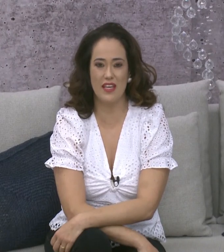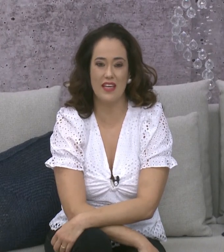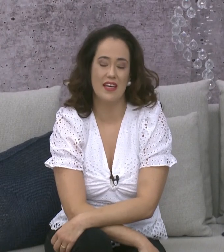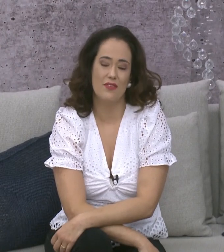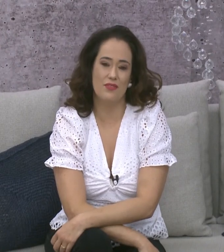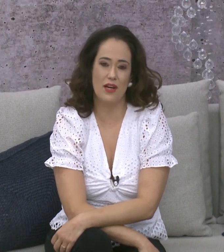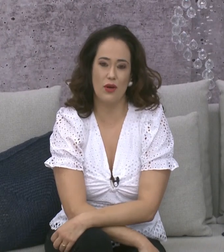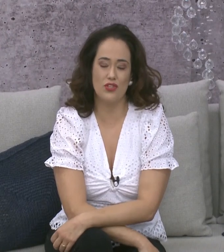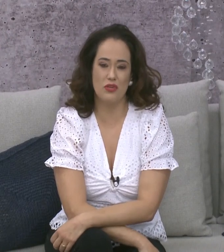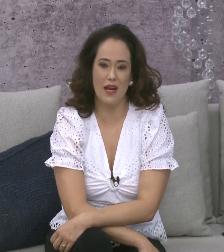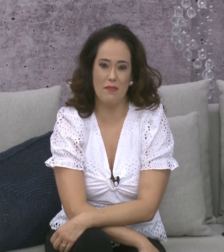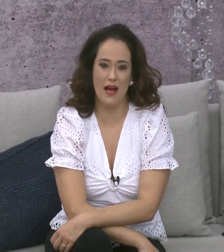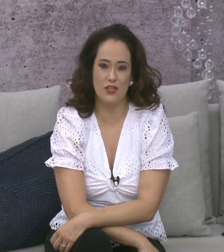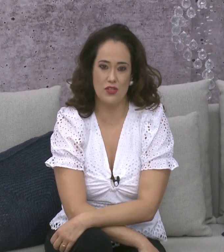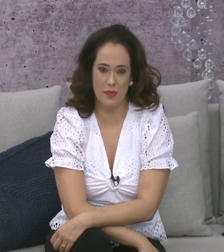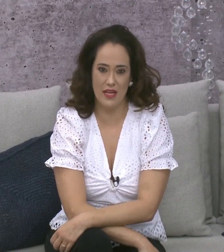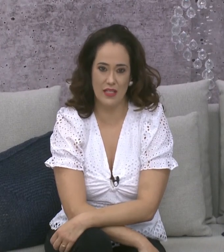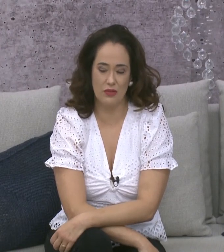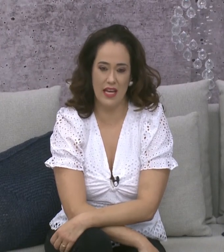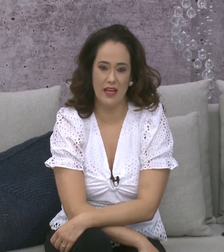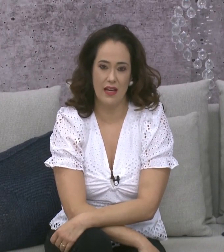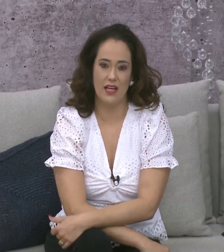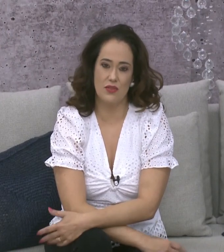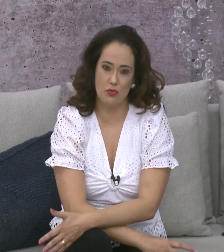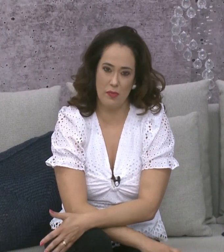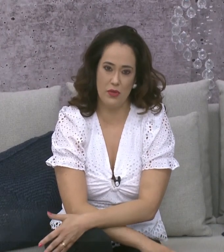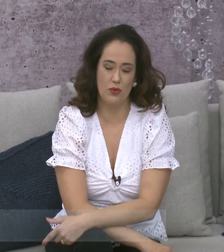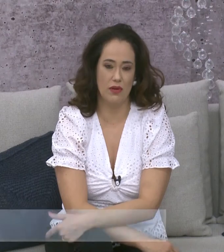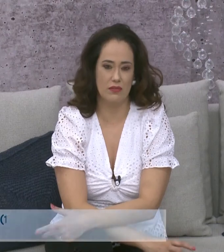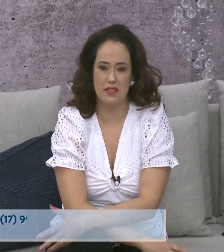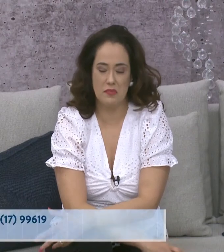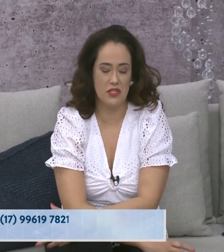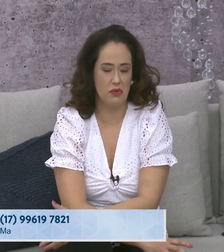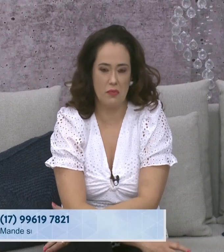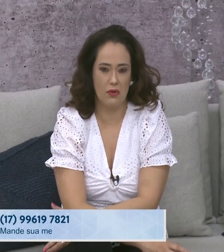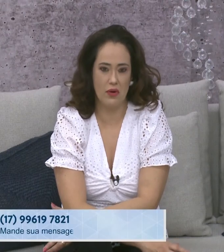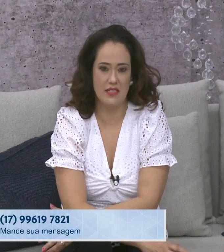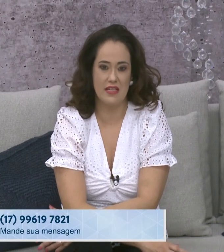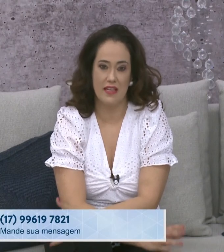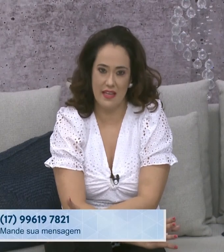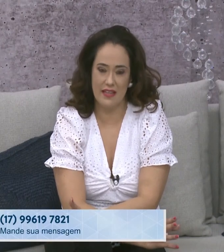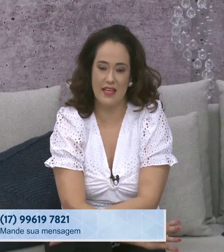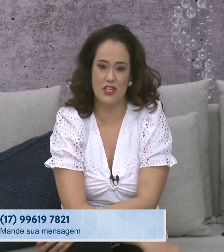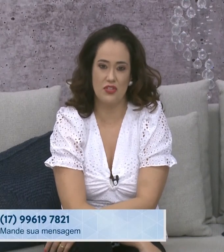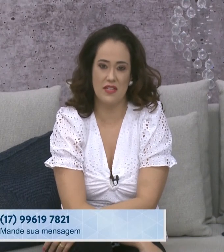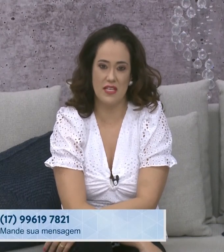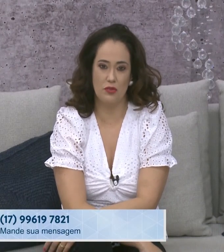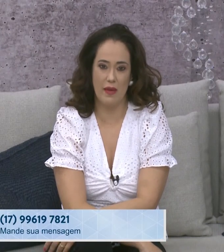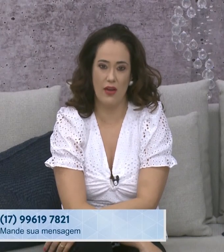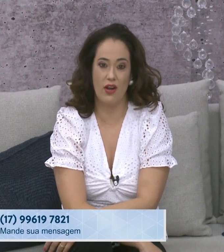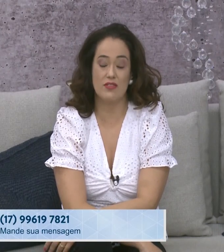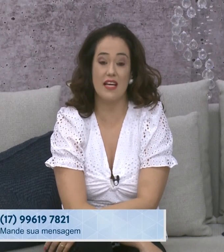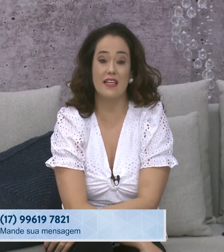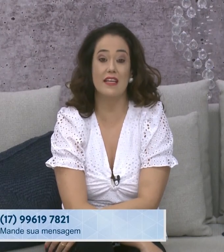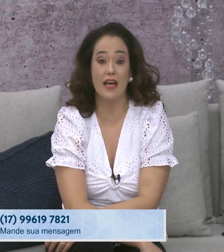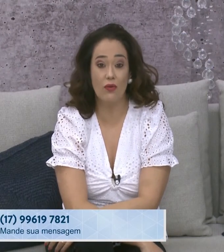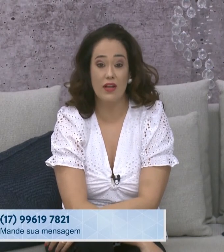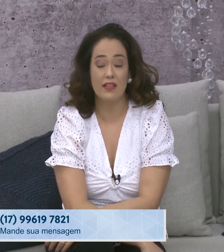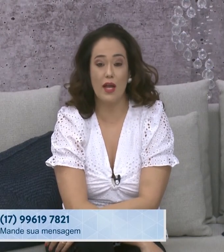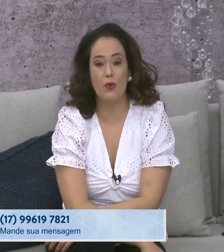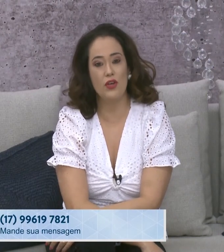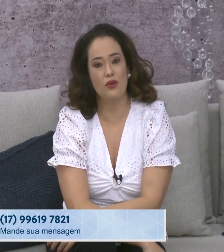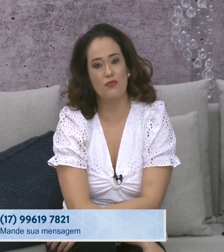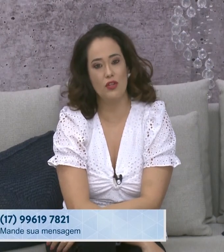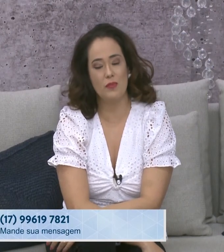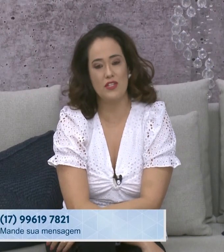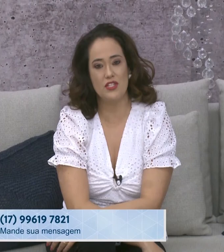gente, né, que fica com autoestima lá embaixo esperando, né? Às vezes uma peruca, um transplante, alguma coisa, e tem gente fazendo bem. Não sai daí não,